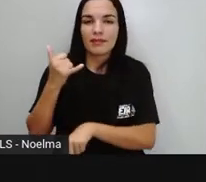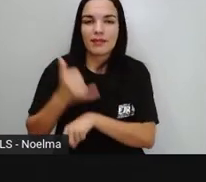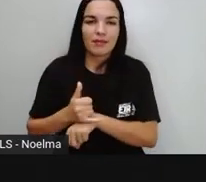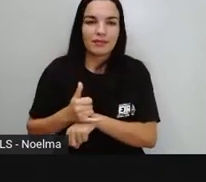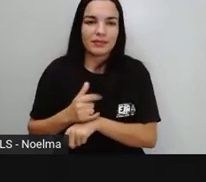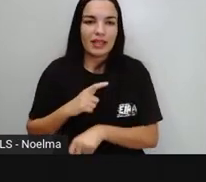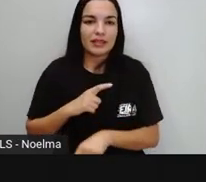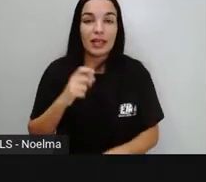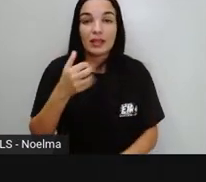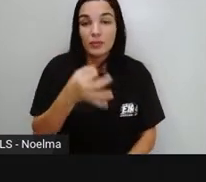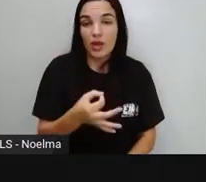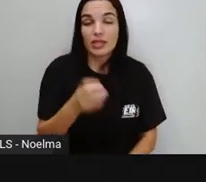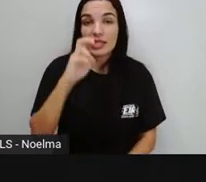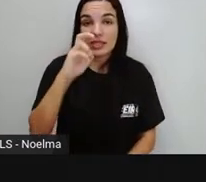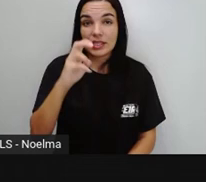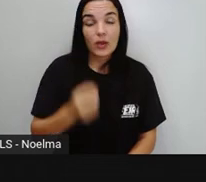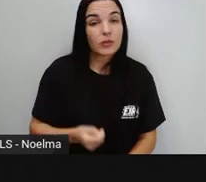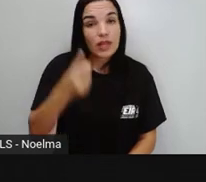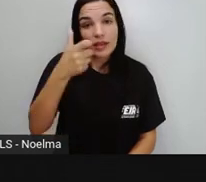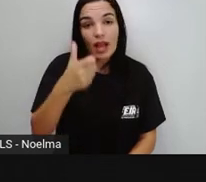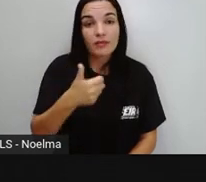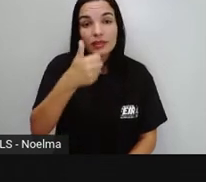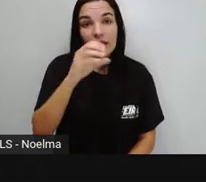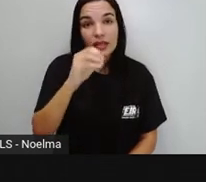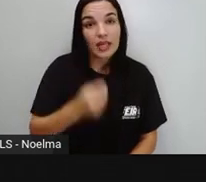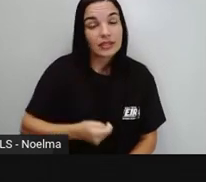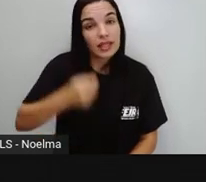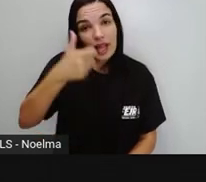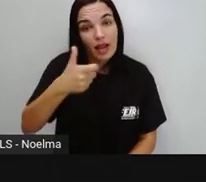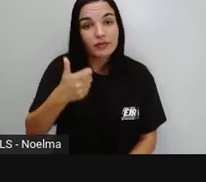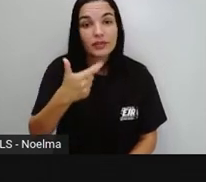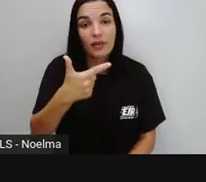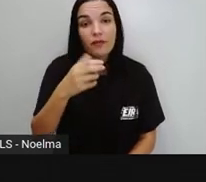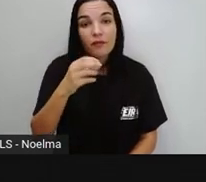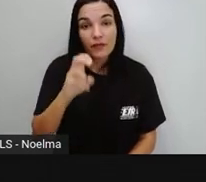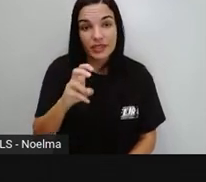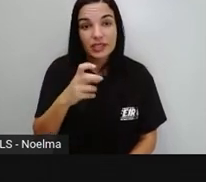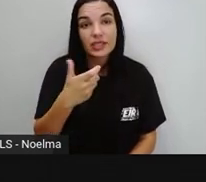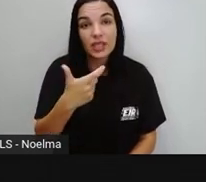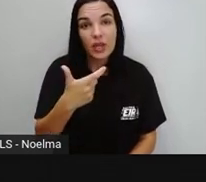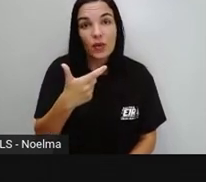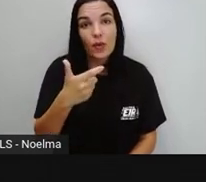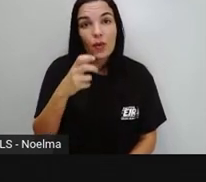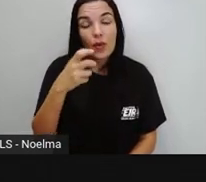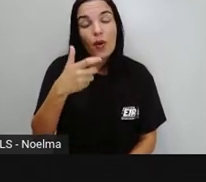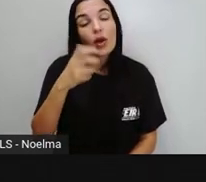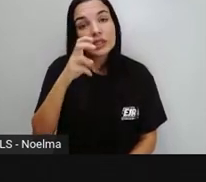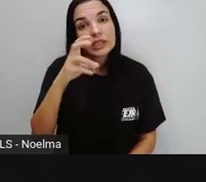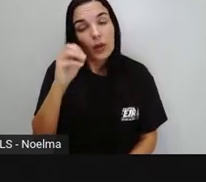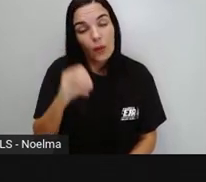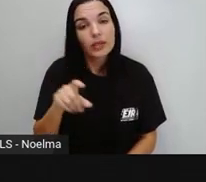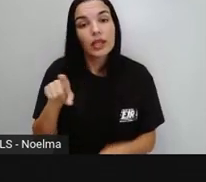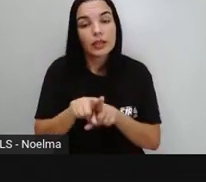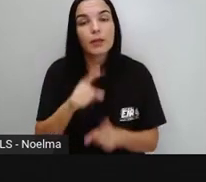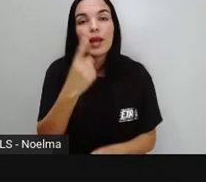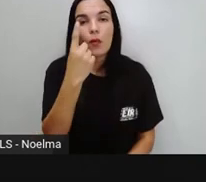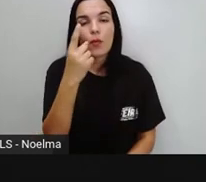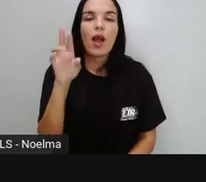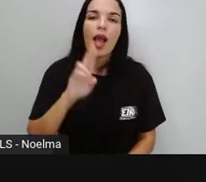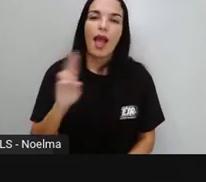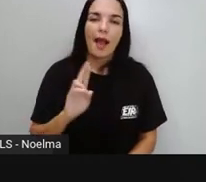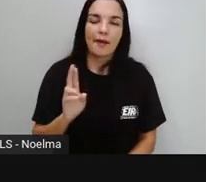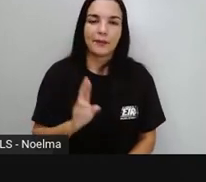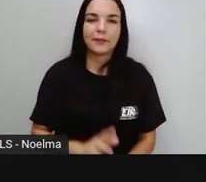Então tem moedas De 5 centavos De 10 centavos De 25 De 50 E também A moeda De